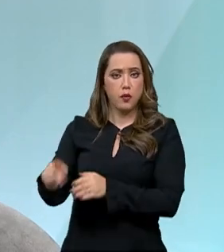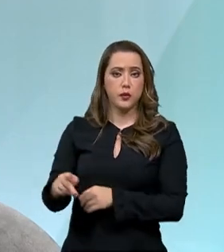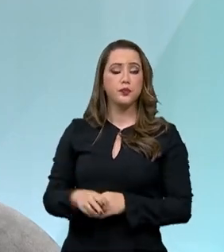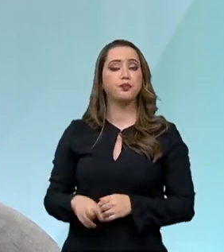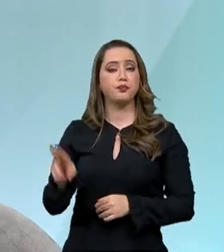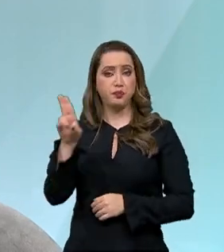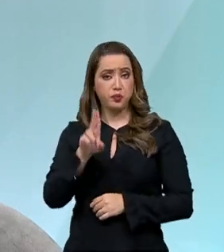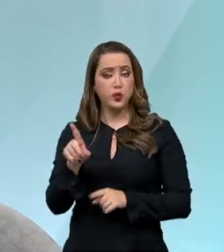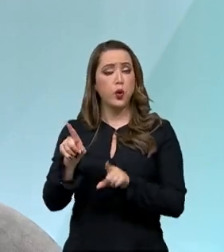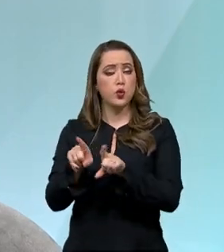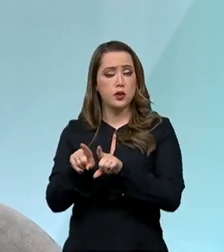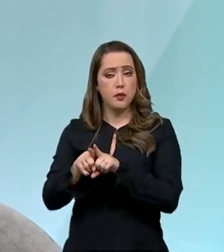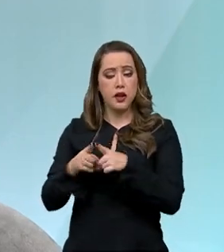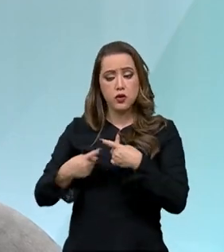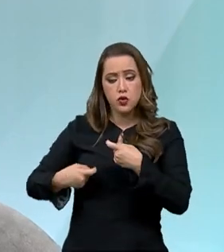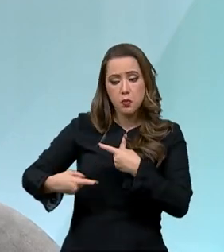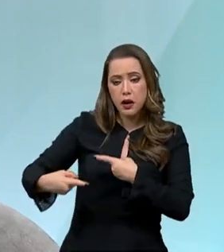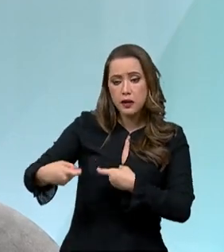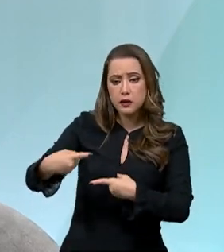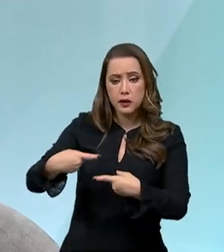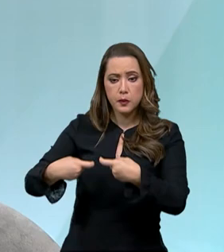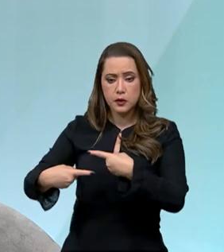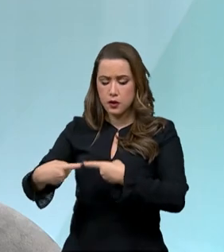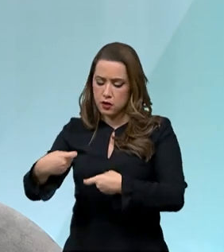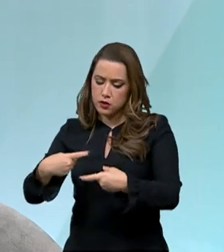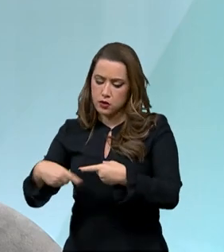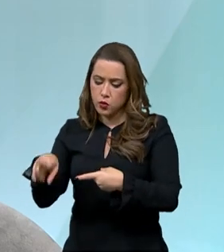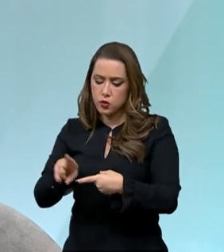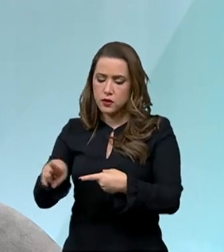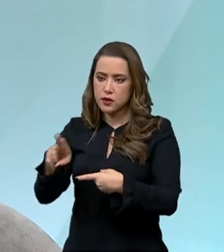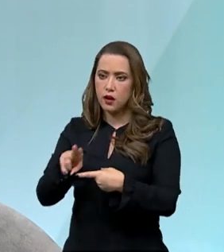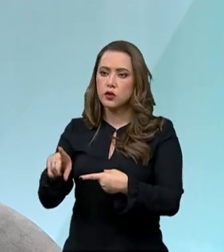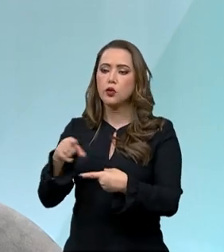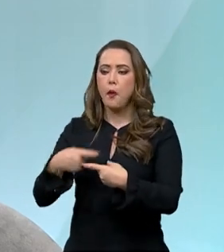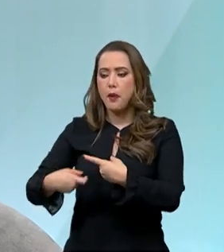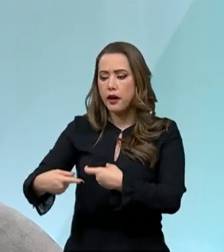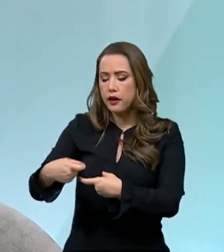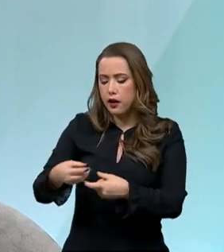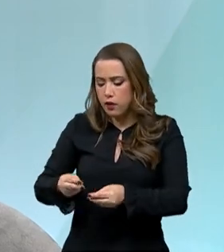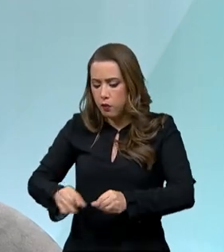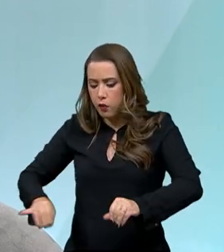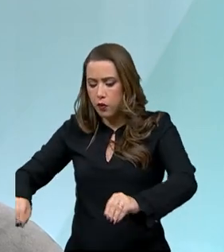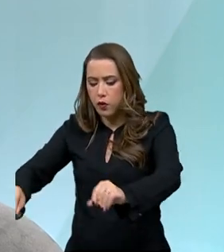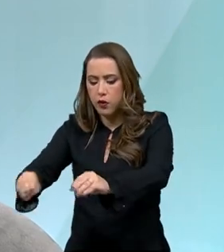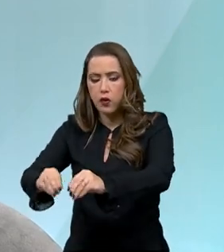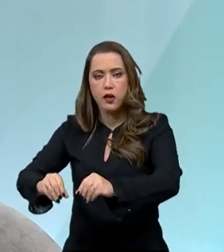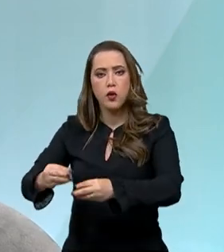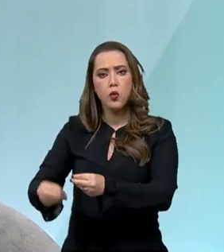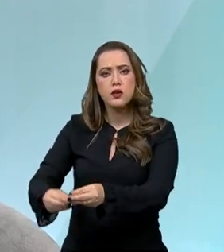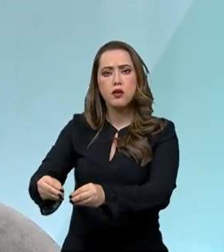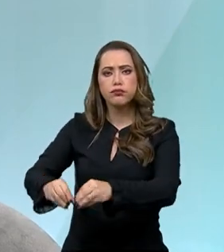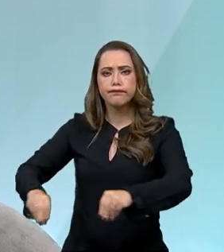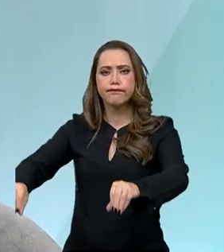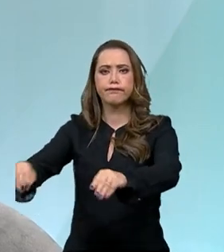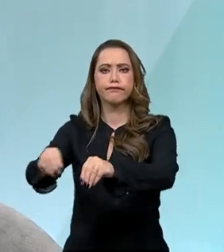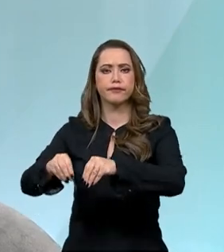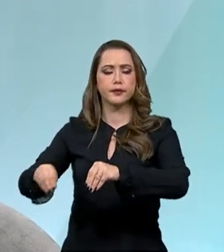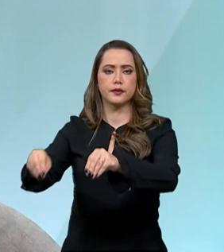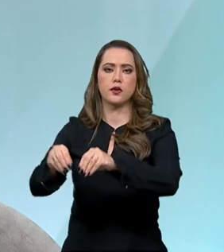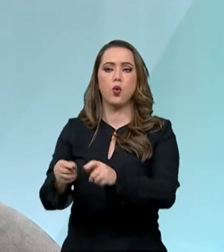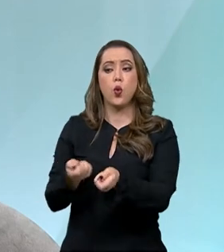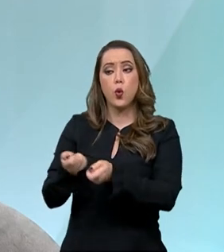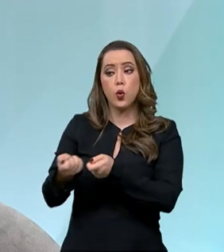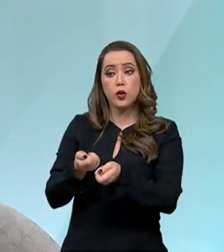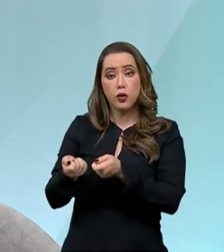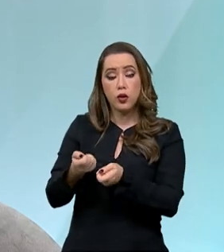bactérias sequestrando nitrogênio da atmosfera e entregando para a soja. Controle biológico, que